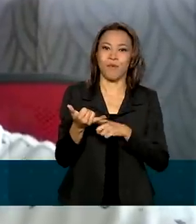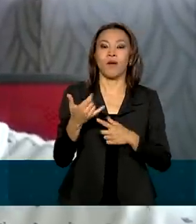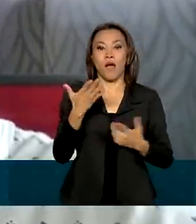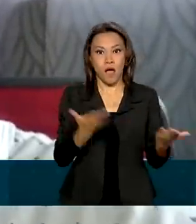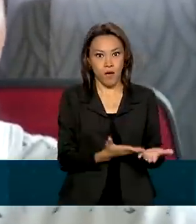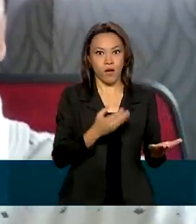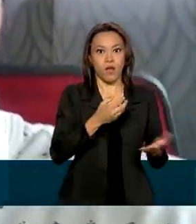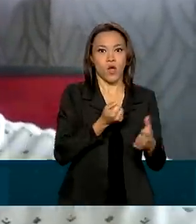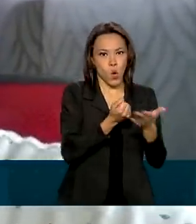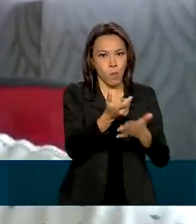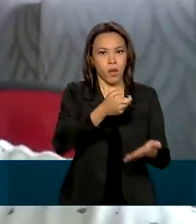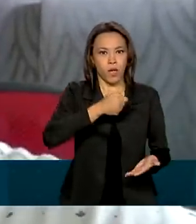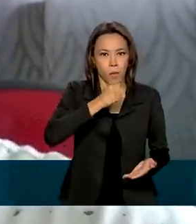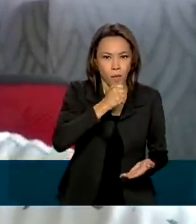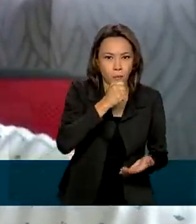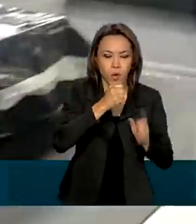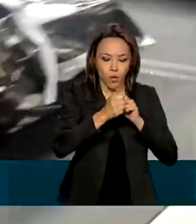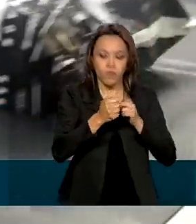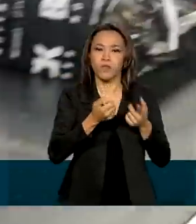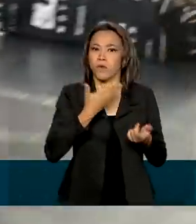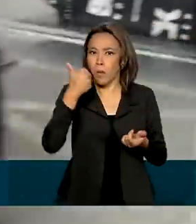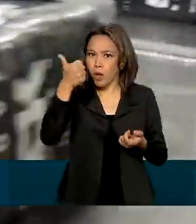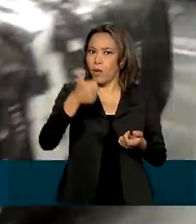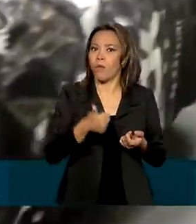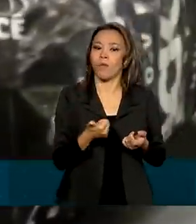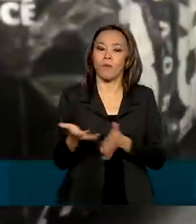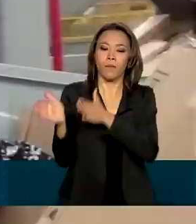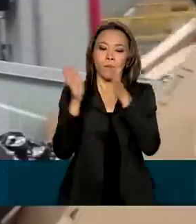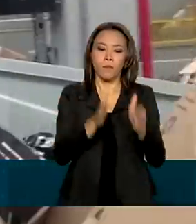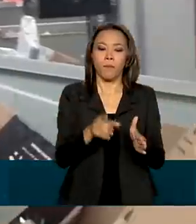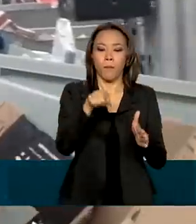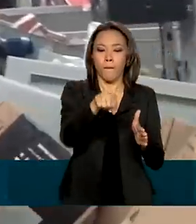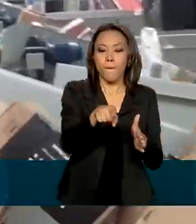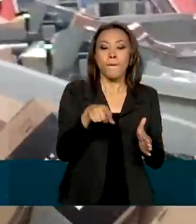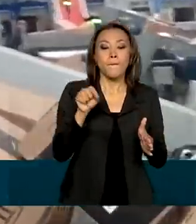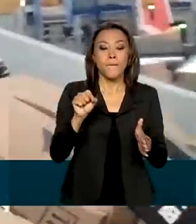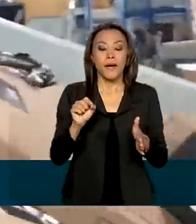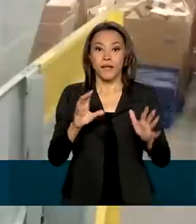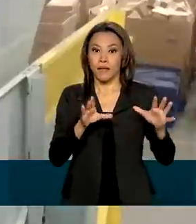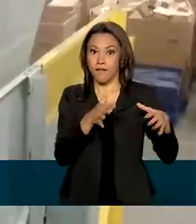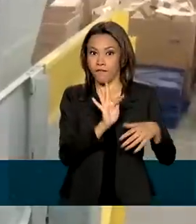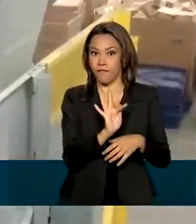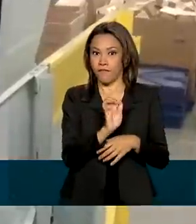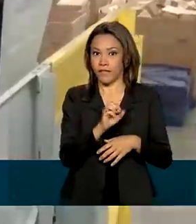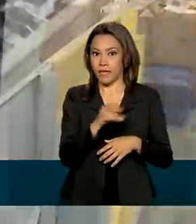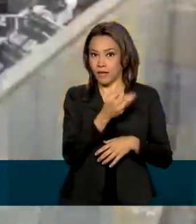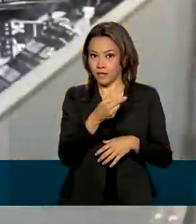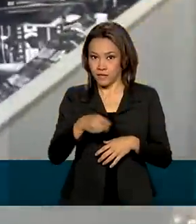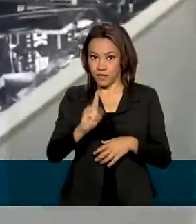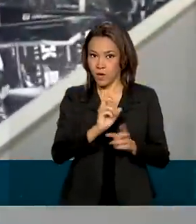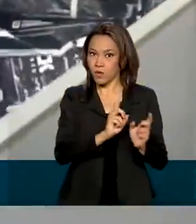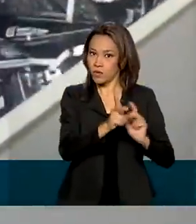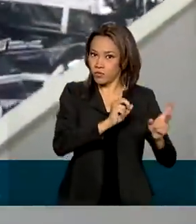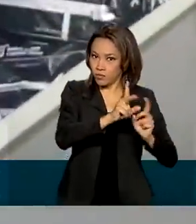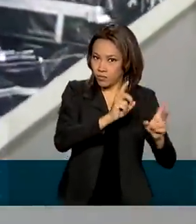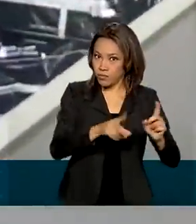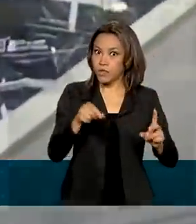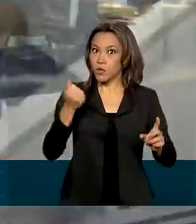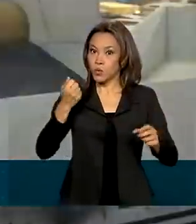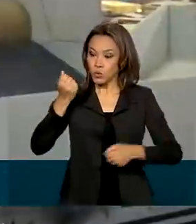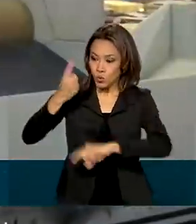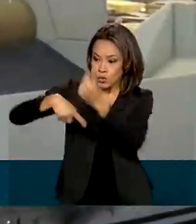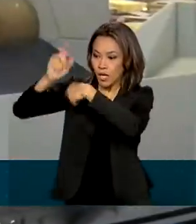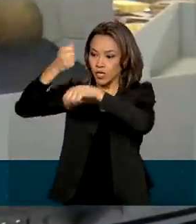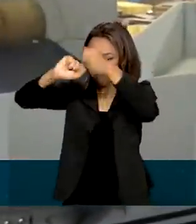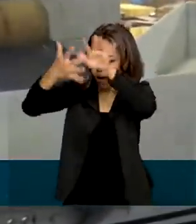os meus colegas, eu optei por comprar o microfone. Para a Confederação Nacional do Comércio, o sucesso da Black Friday se deu graças a